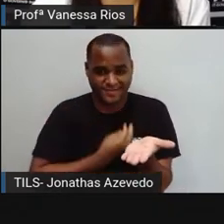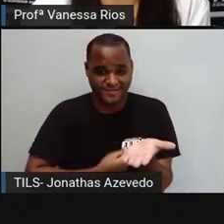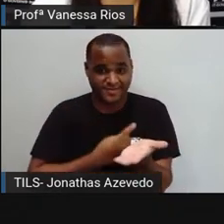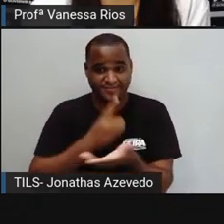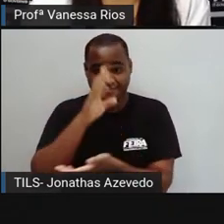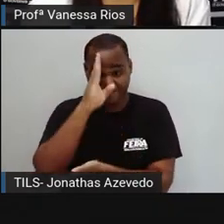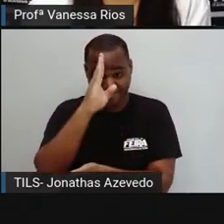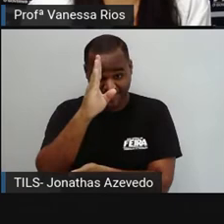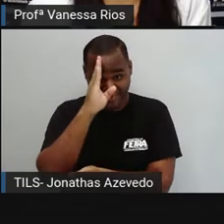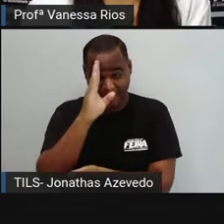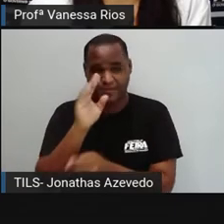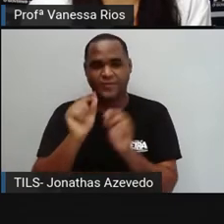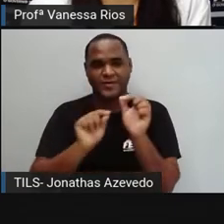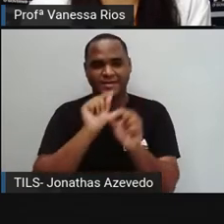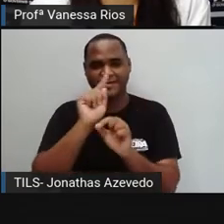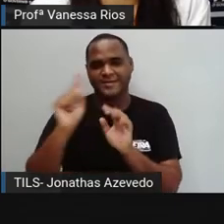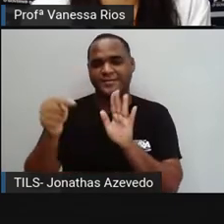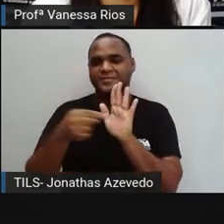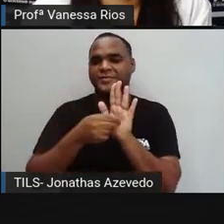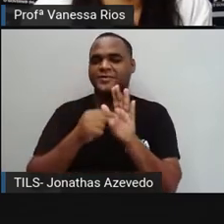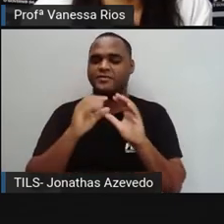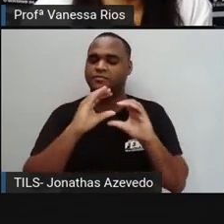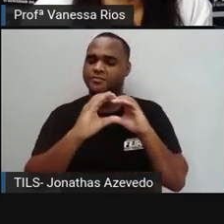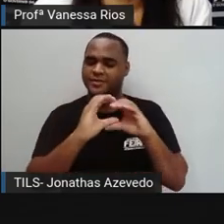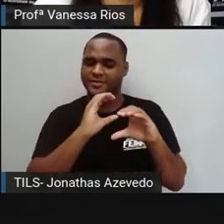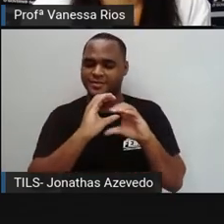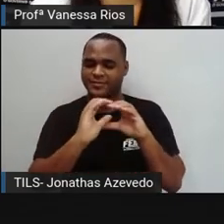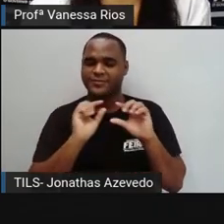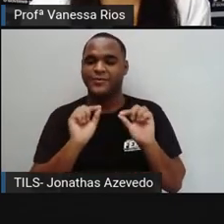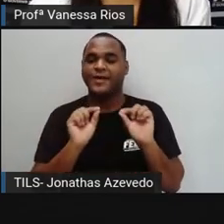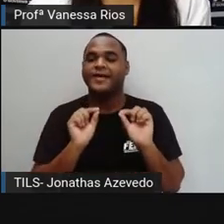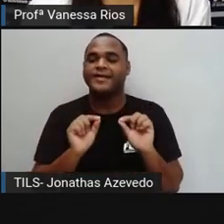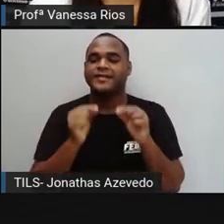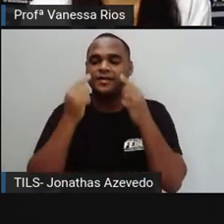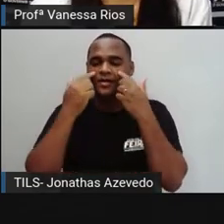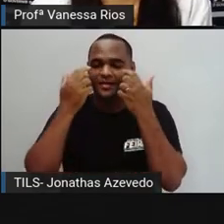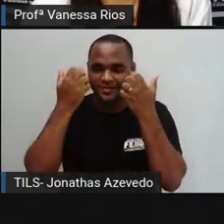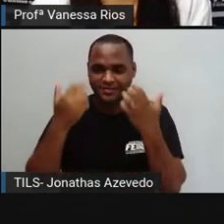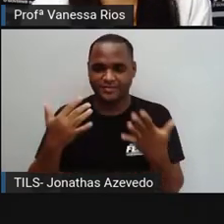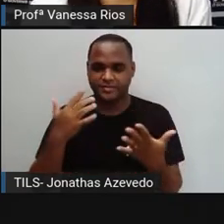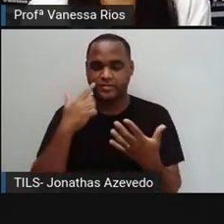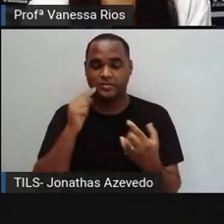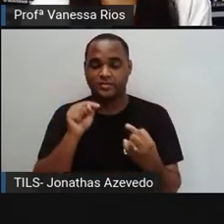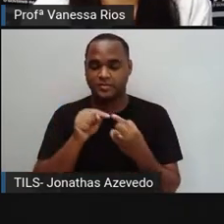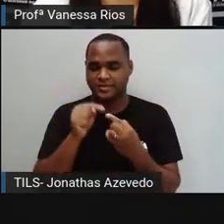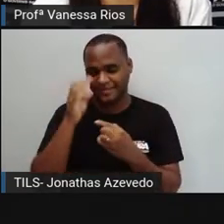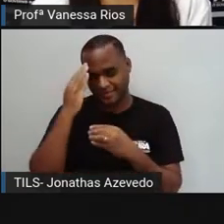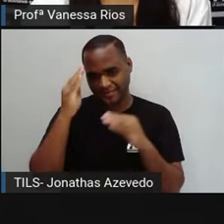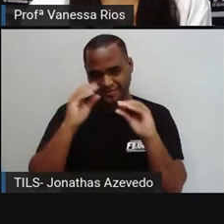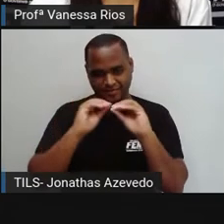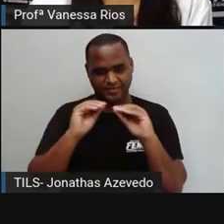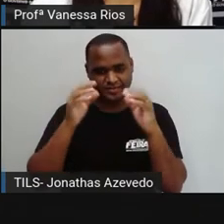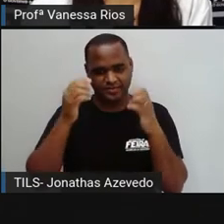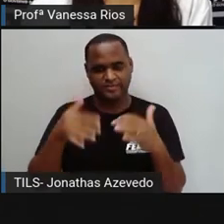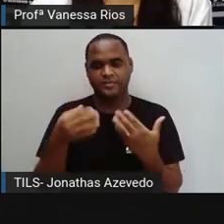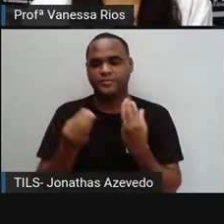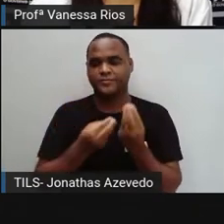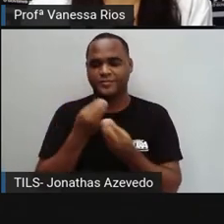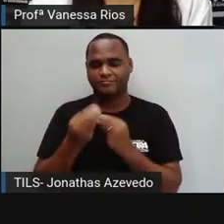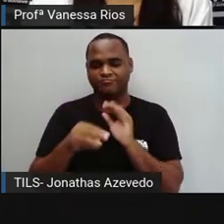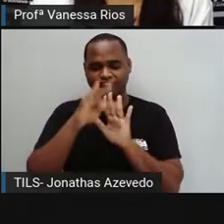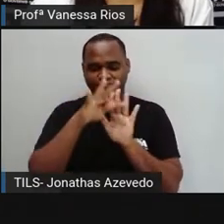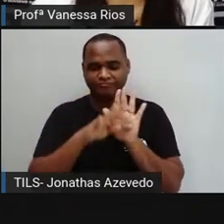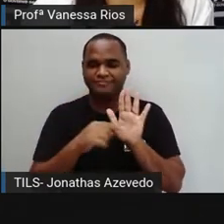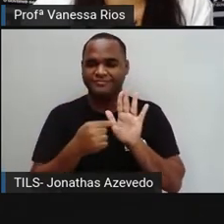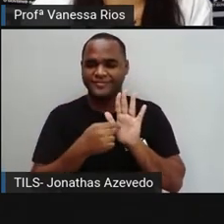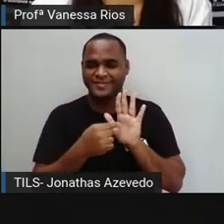Pró falou, o principal objetivo da comunicação é ser entendido, é que o texto, é